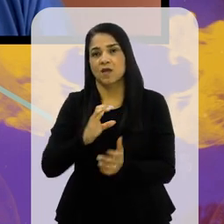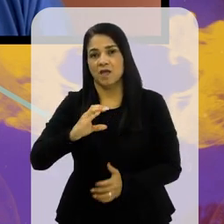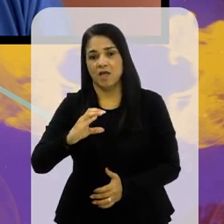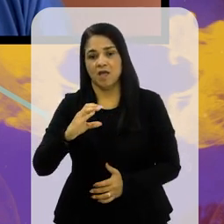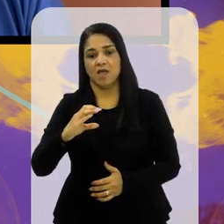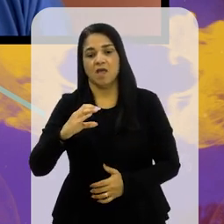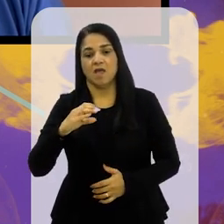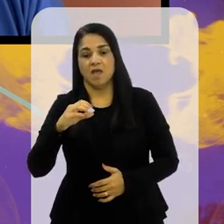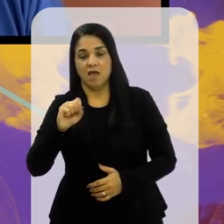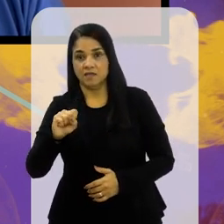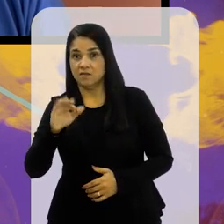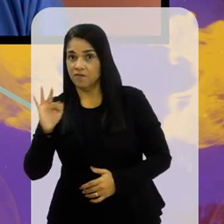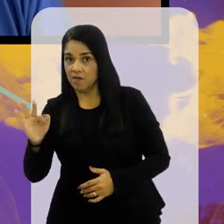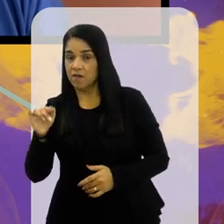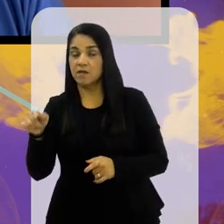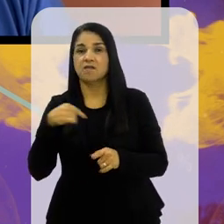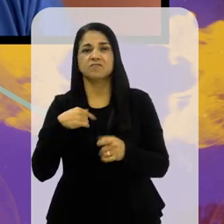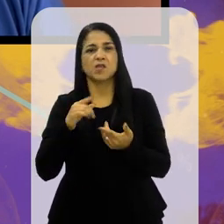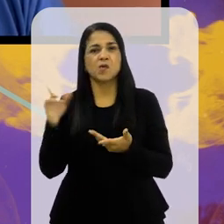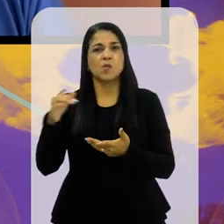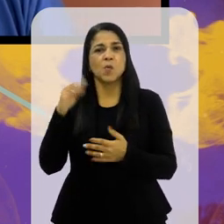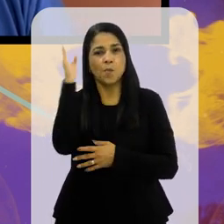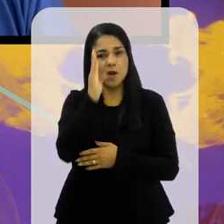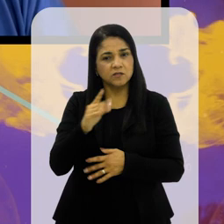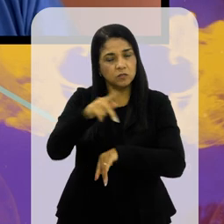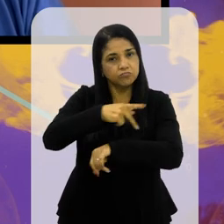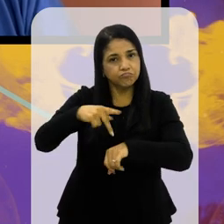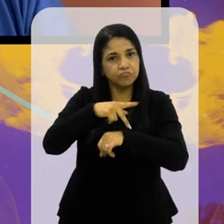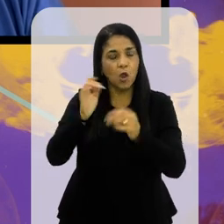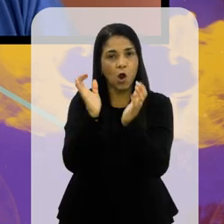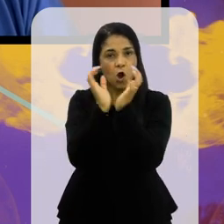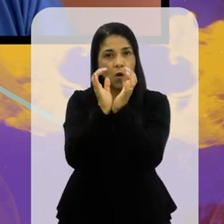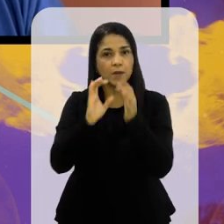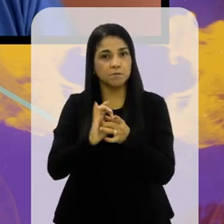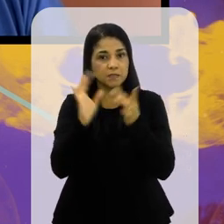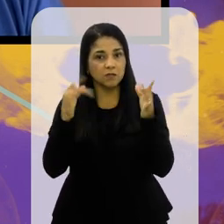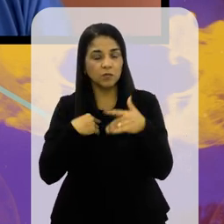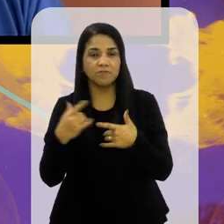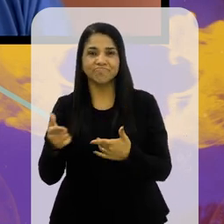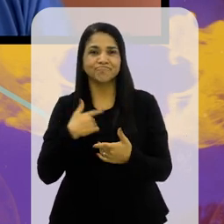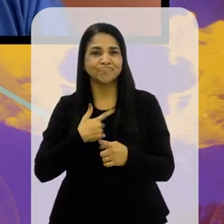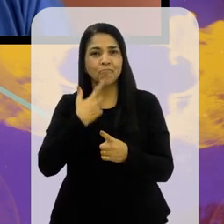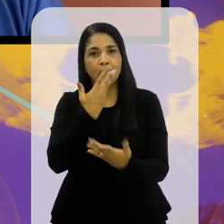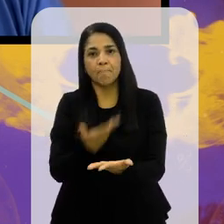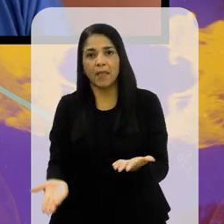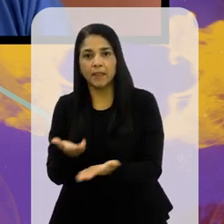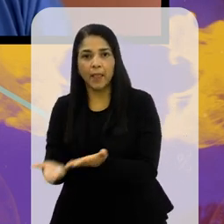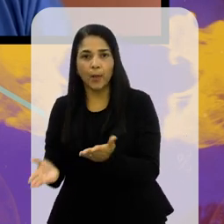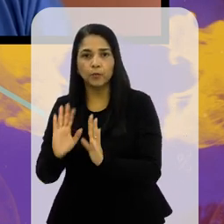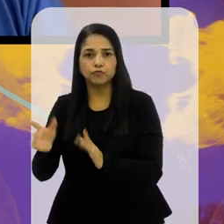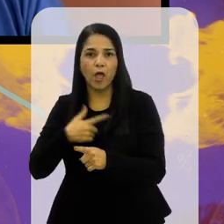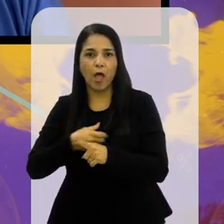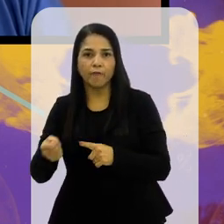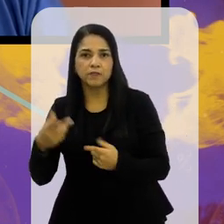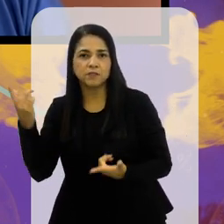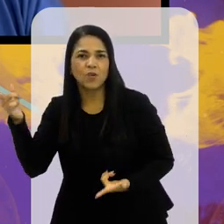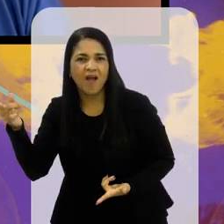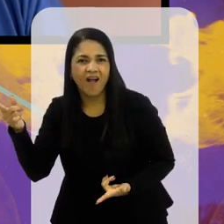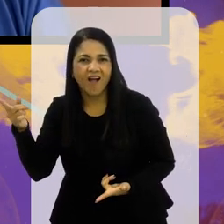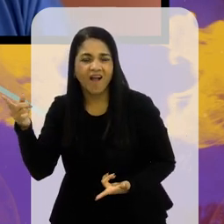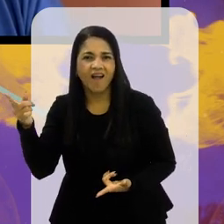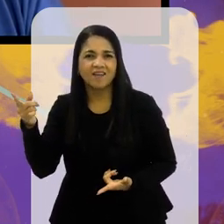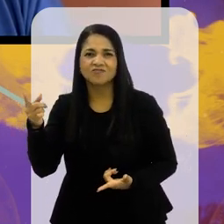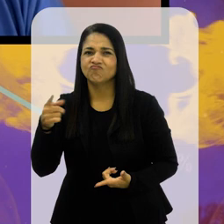agora e na paz, recentemente, pela Copa Libertadora diante do Bolívar, trouxe na bagagem uma derrota. Ah, já venceu lá. Tá bom, já